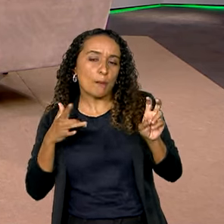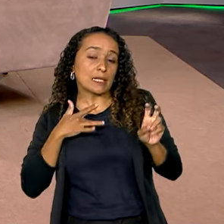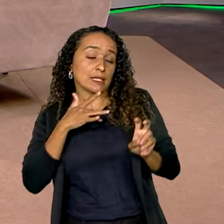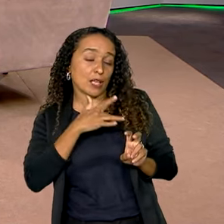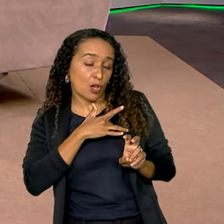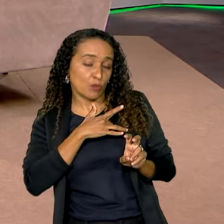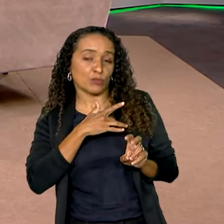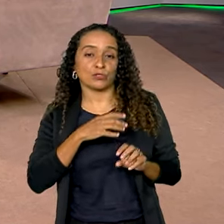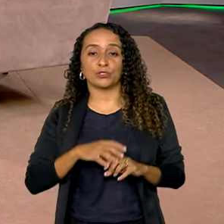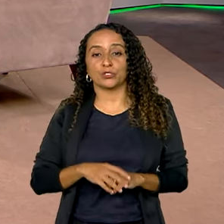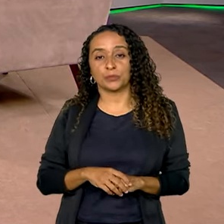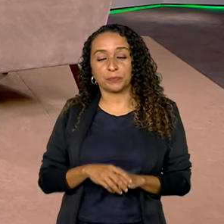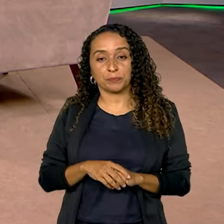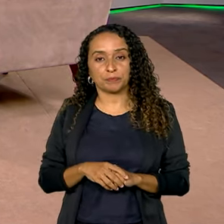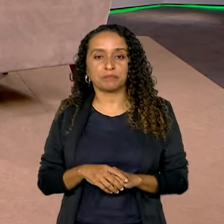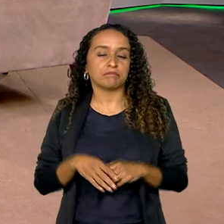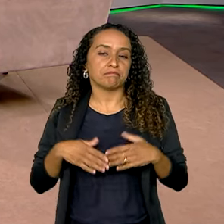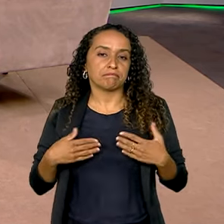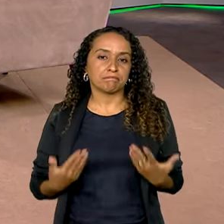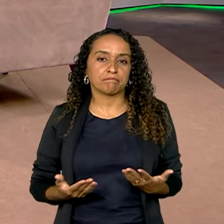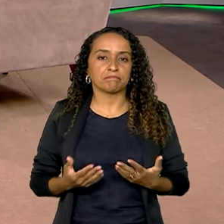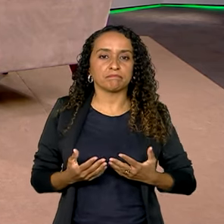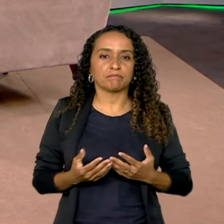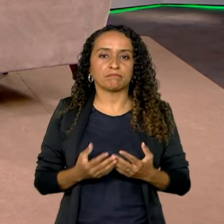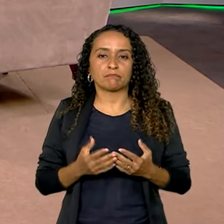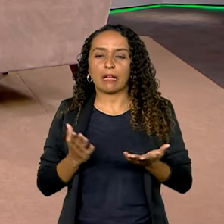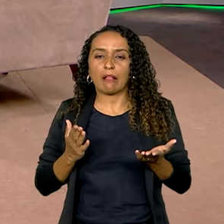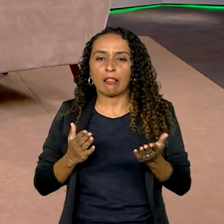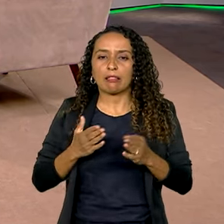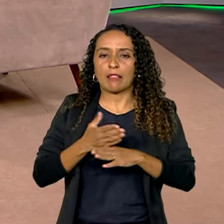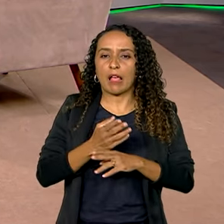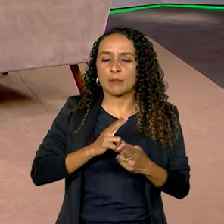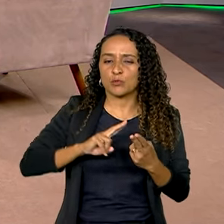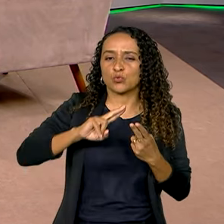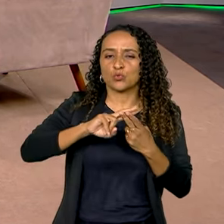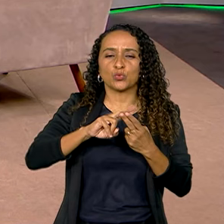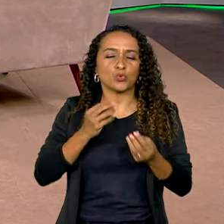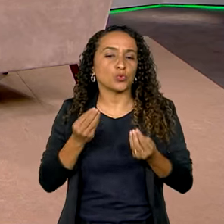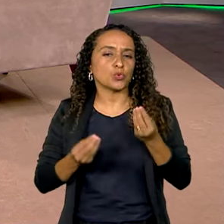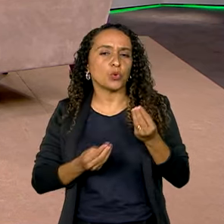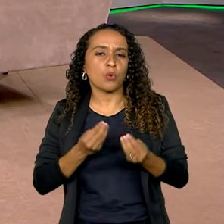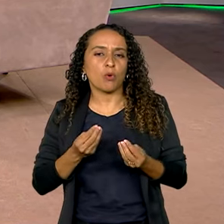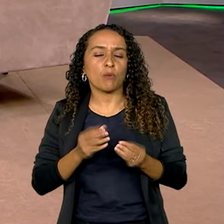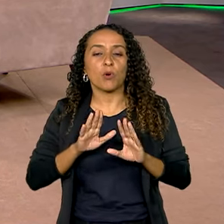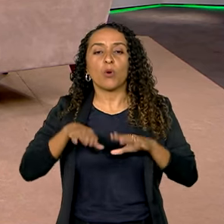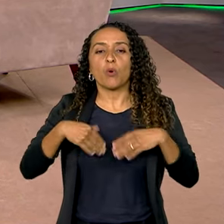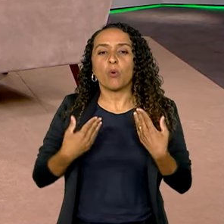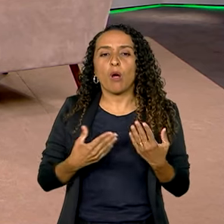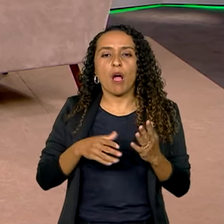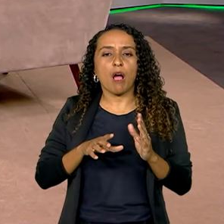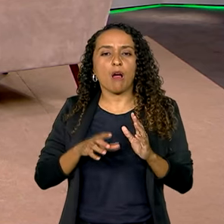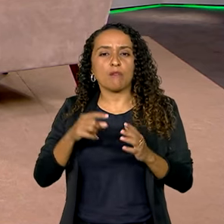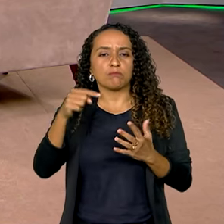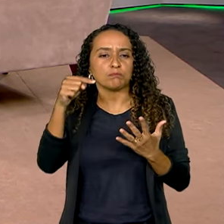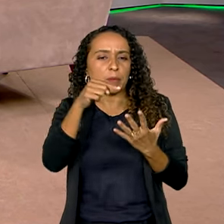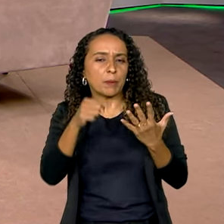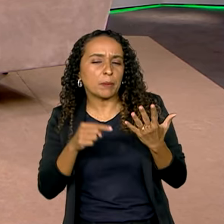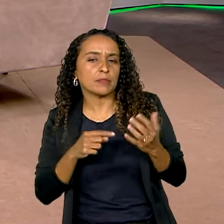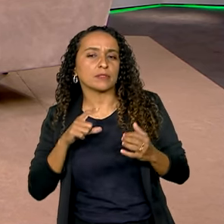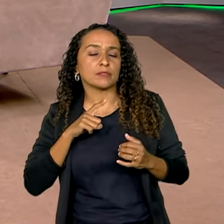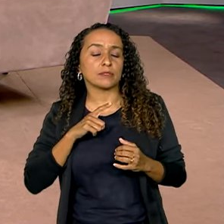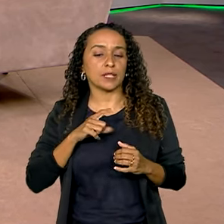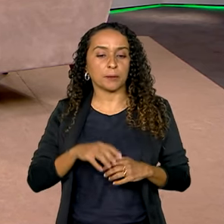dados da saúde, enfim, de entrada pelo SUS, que dados contempla essa